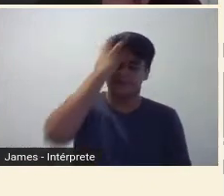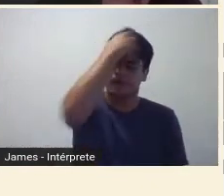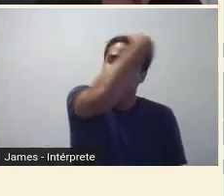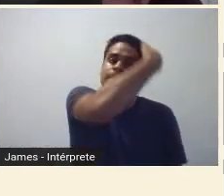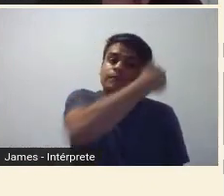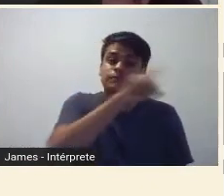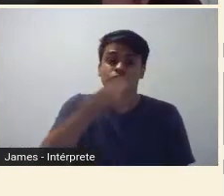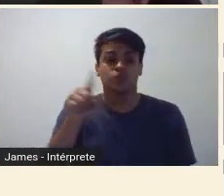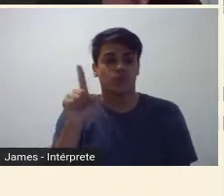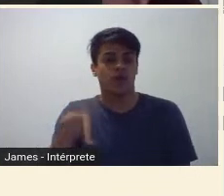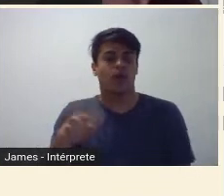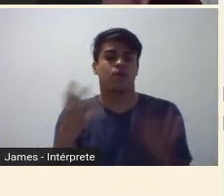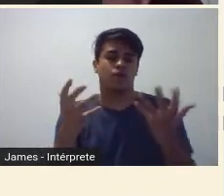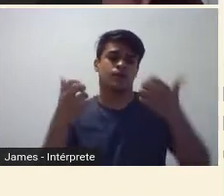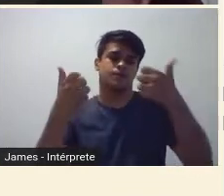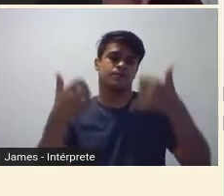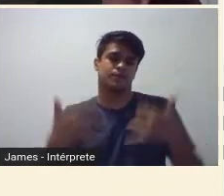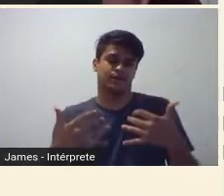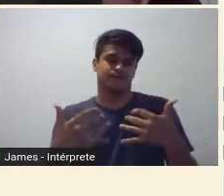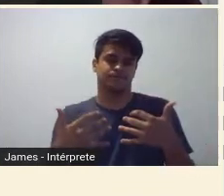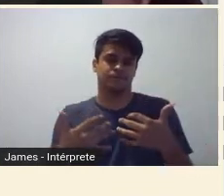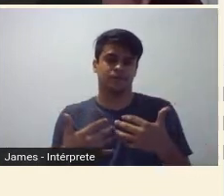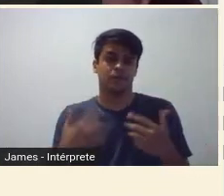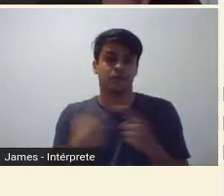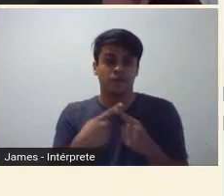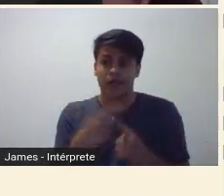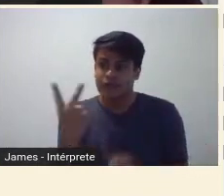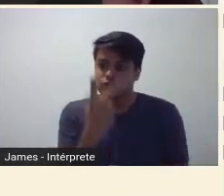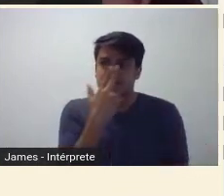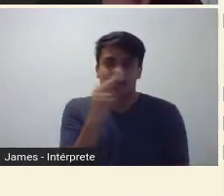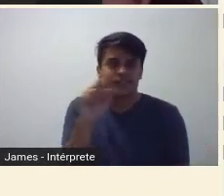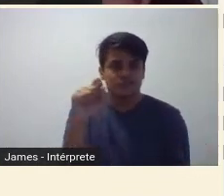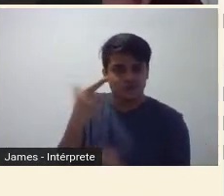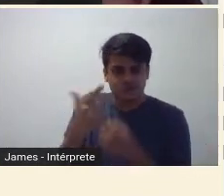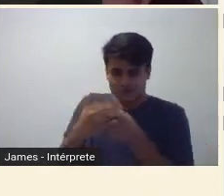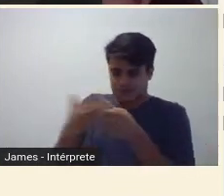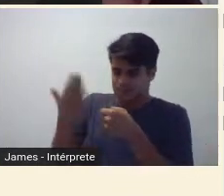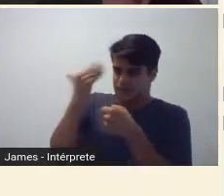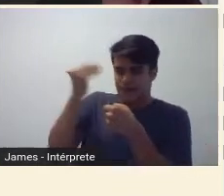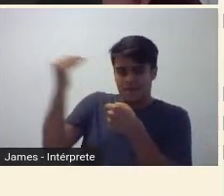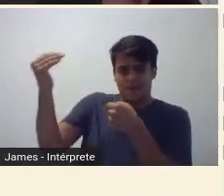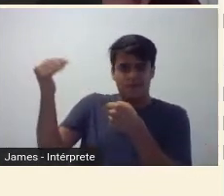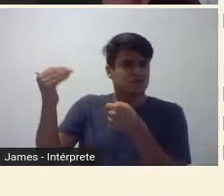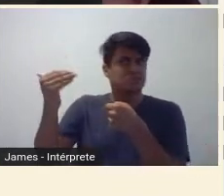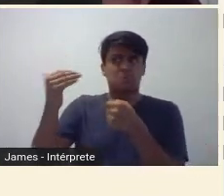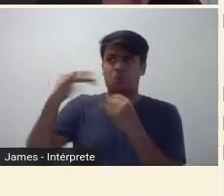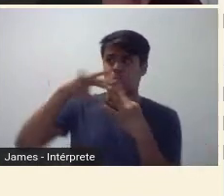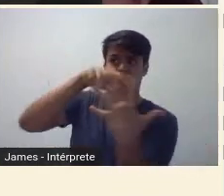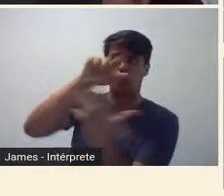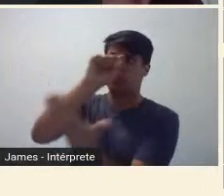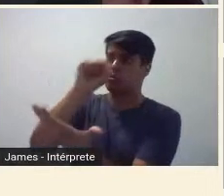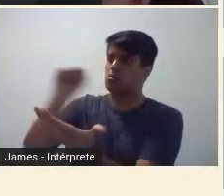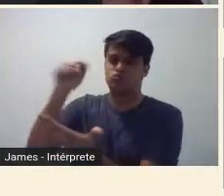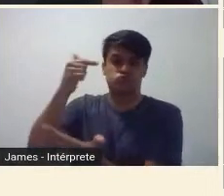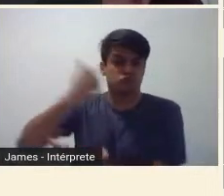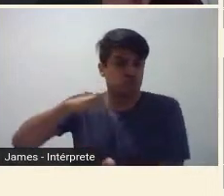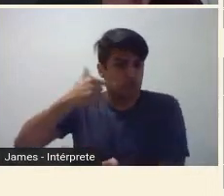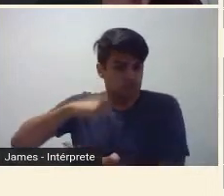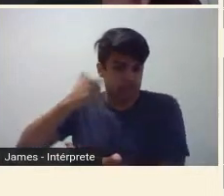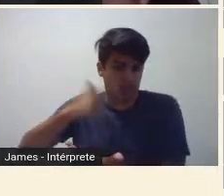que esse lugar tão solar dessas duas mulheres não é comum internacionalmente falando, isso é uma